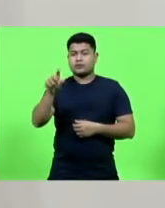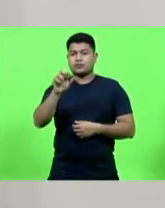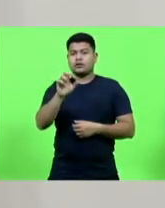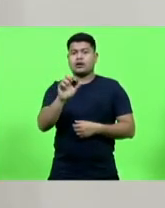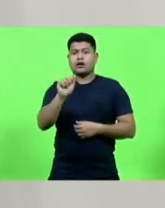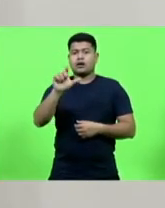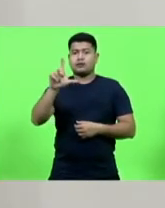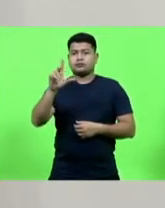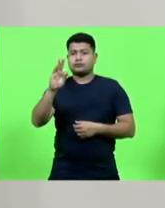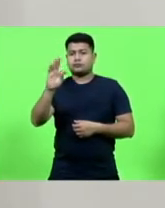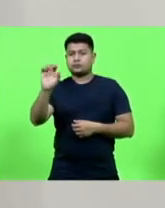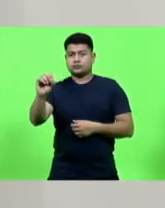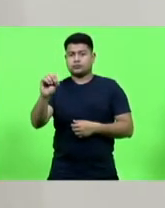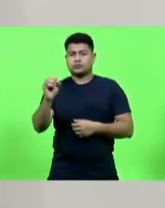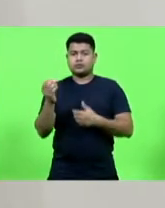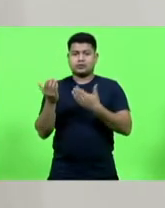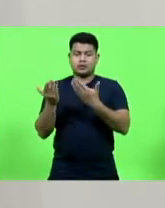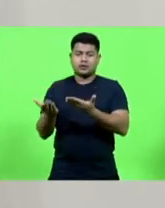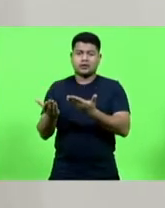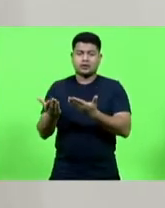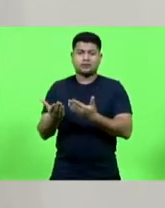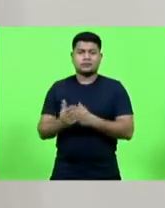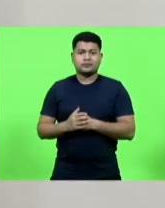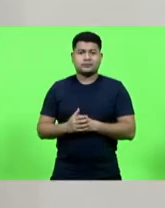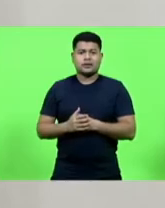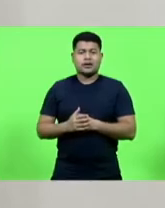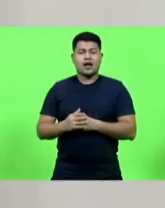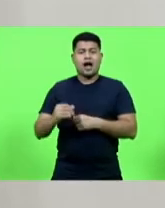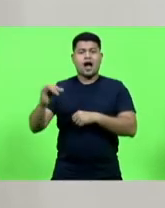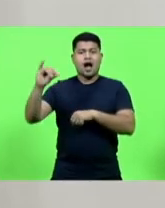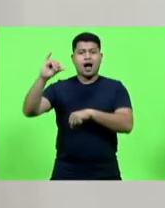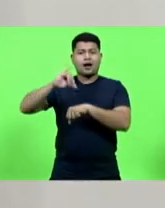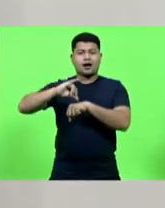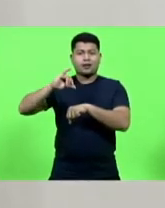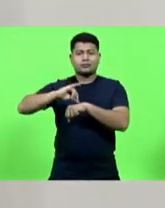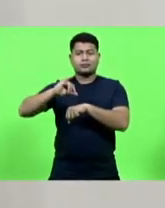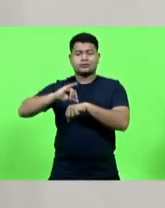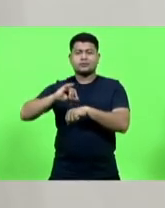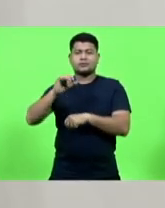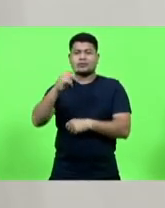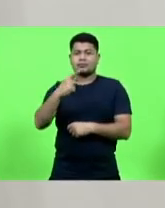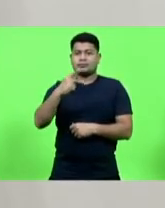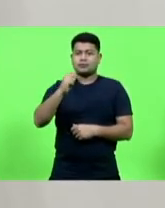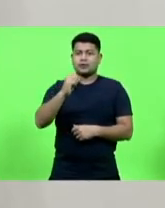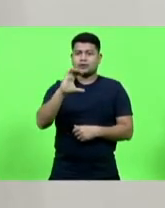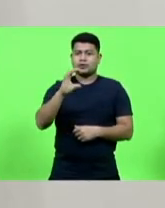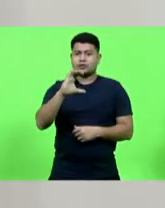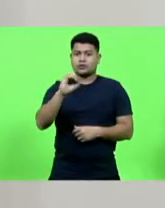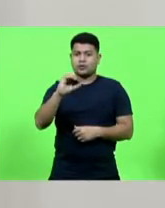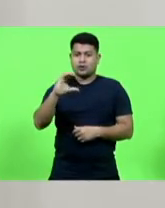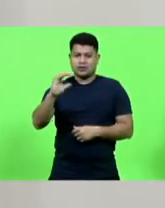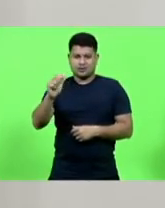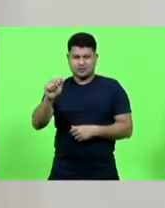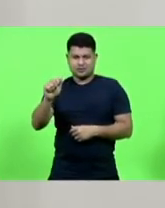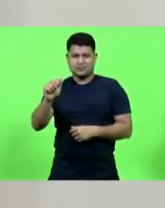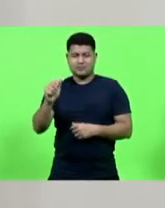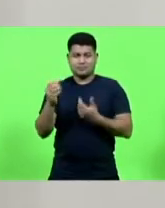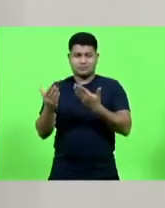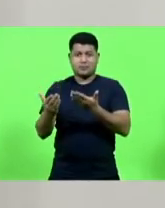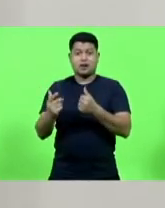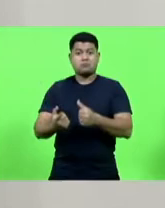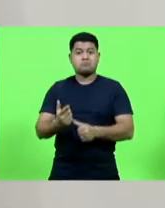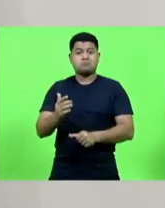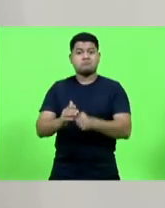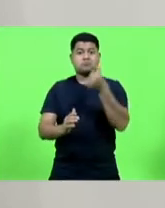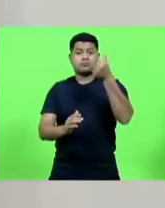catarinense da paçoca. A primeira paçoca de pinhão na história do nosso povo foi feita lá, de acordo com os registros,